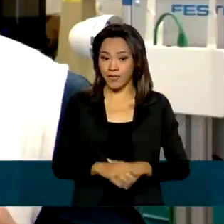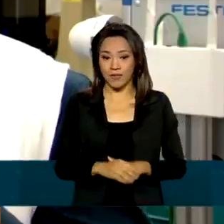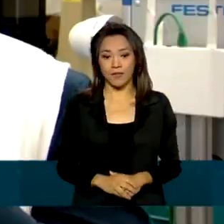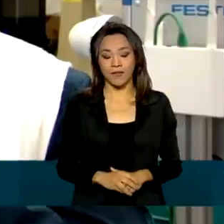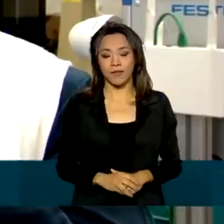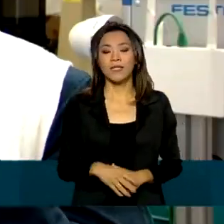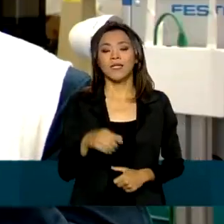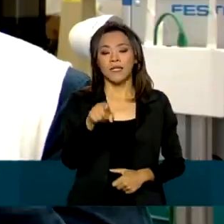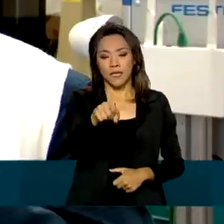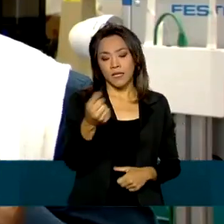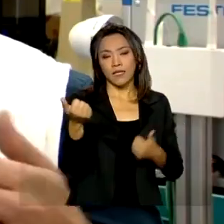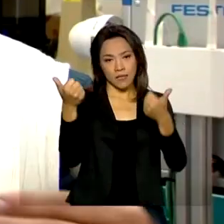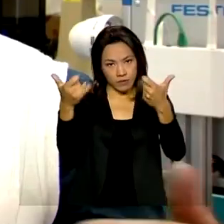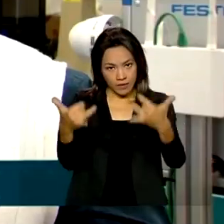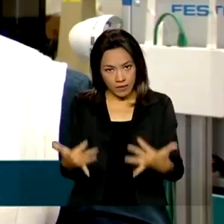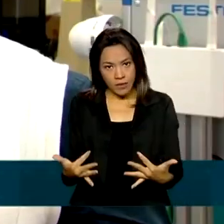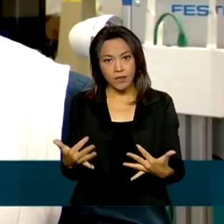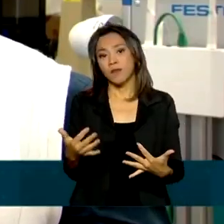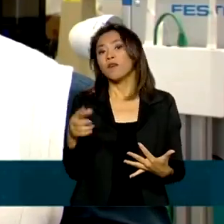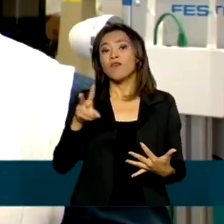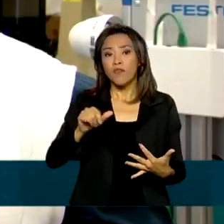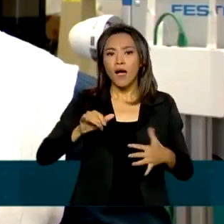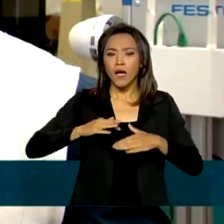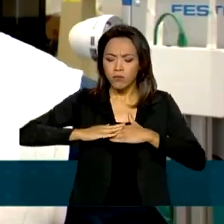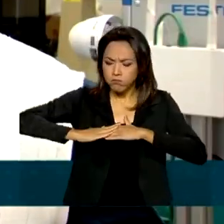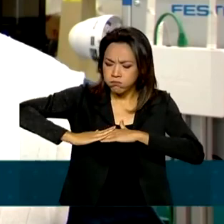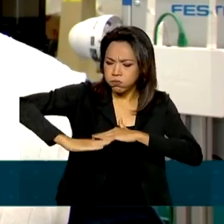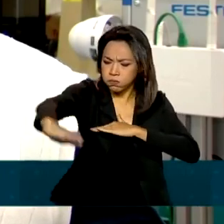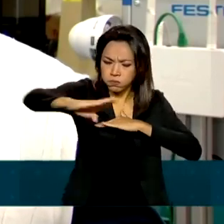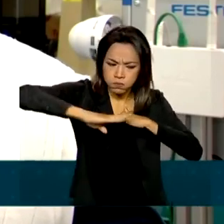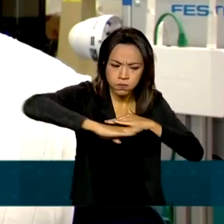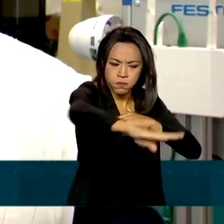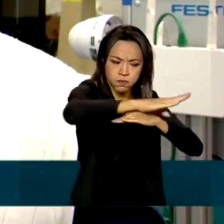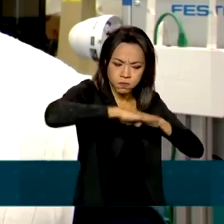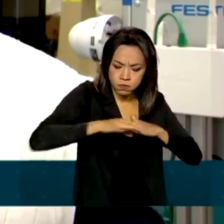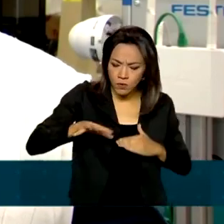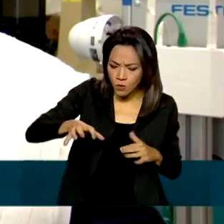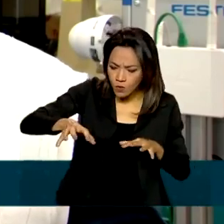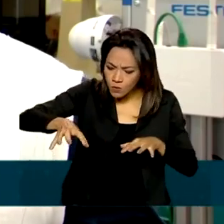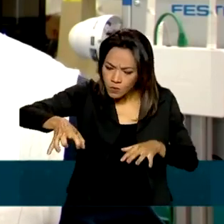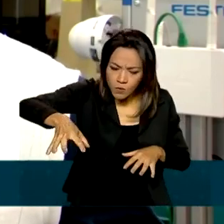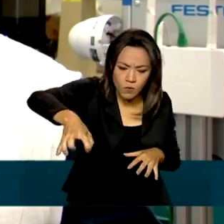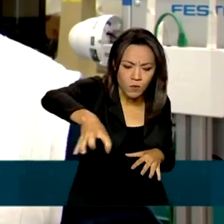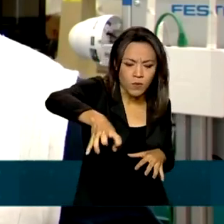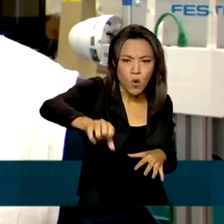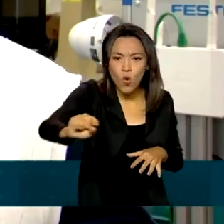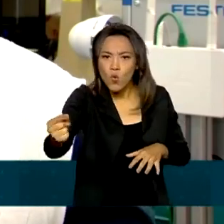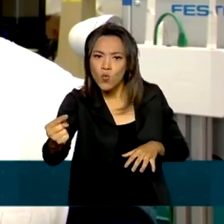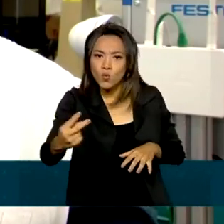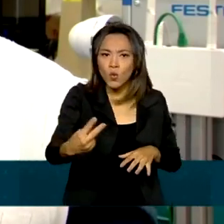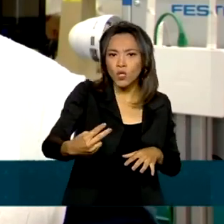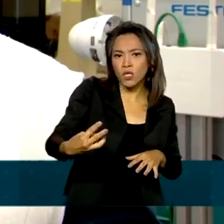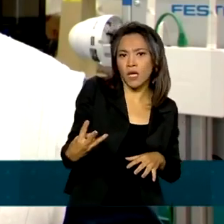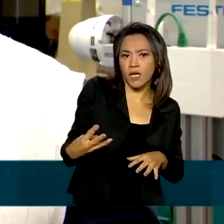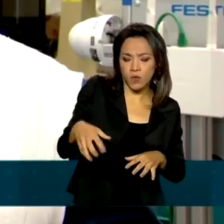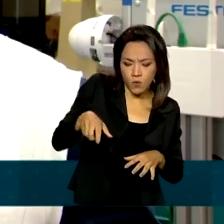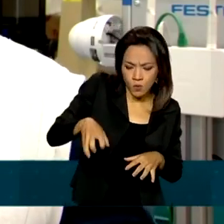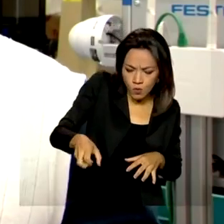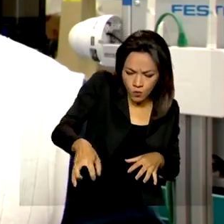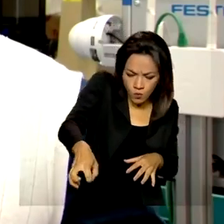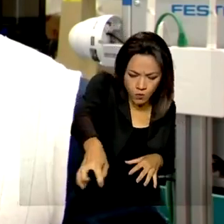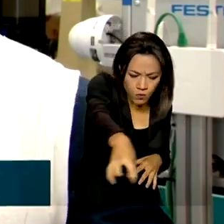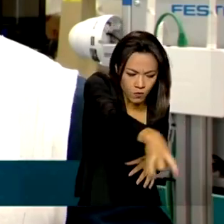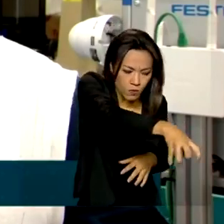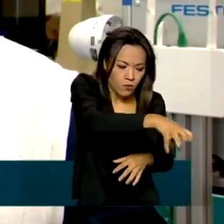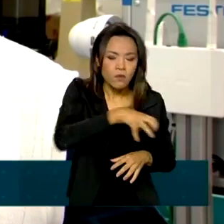Ele vai abranger a plantação inteira, mas ele vai decidir se o bico 1, bico 2 ou o bico 3 pulveriza ou não